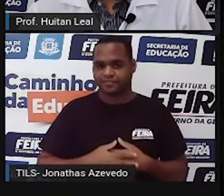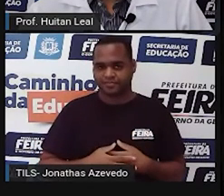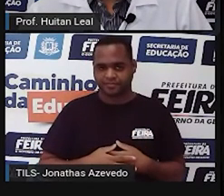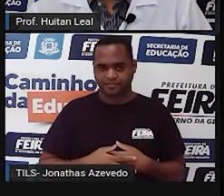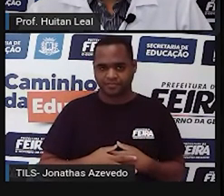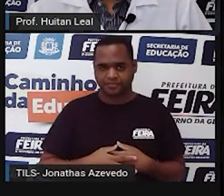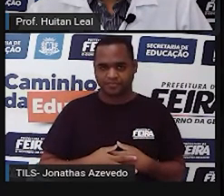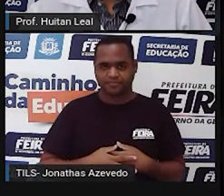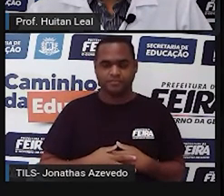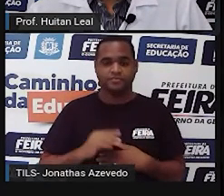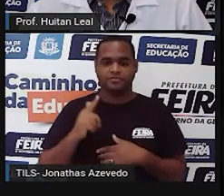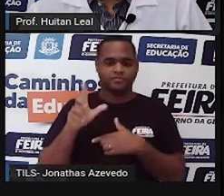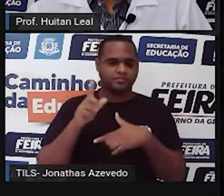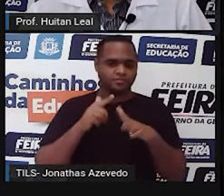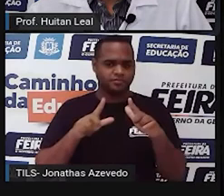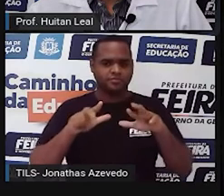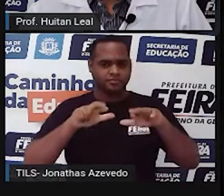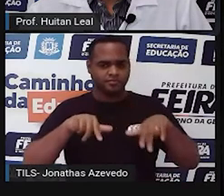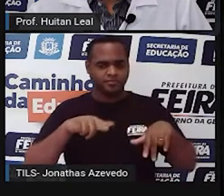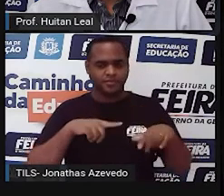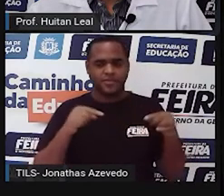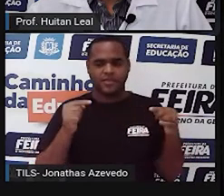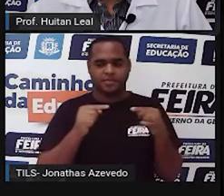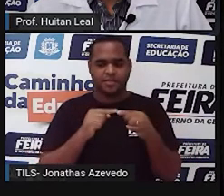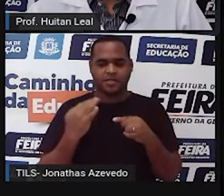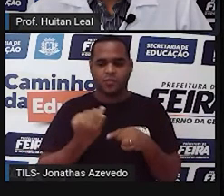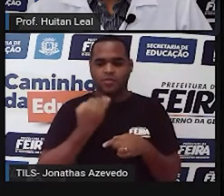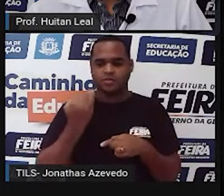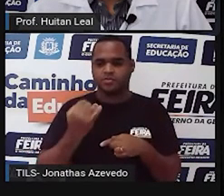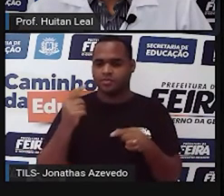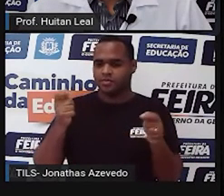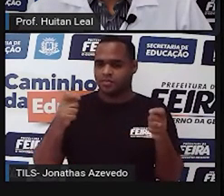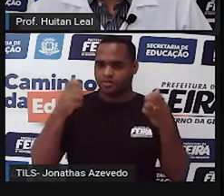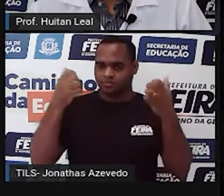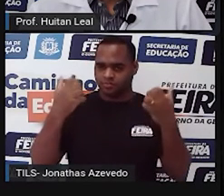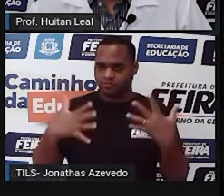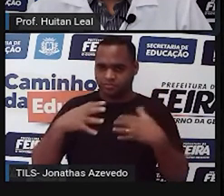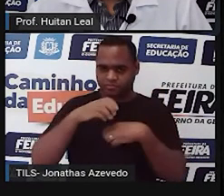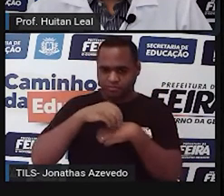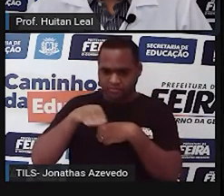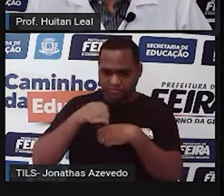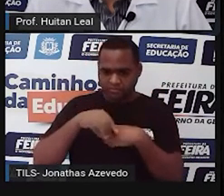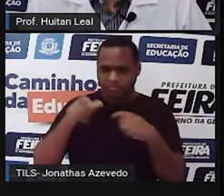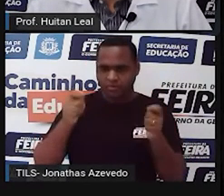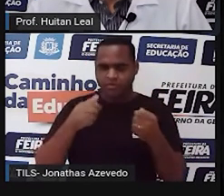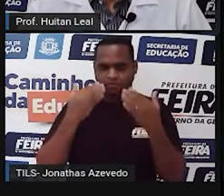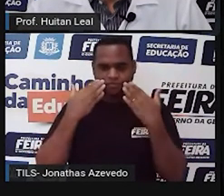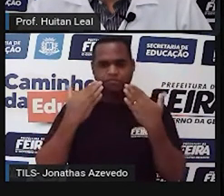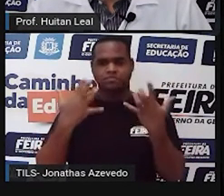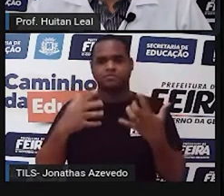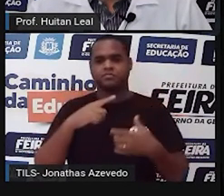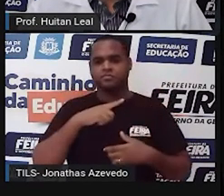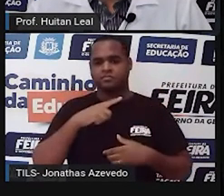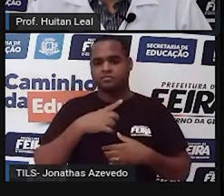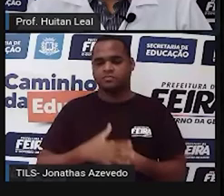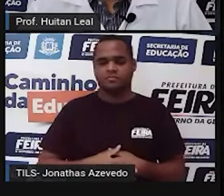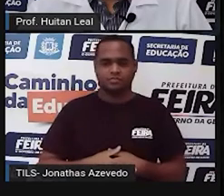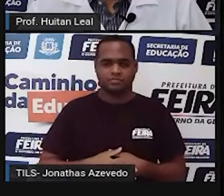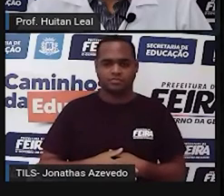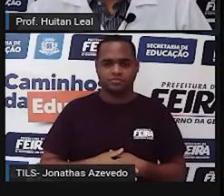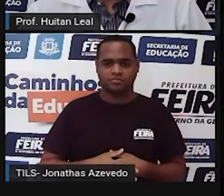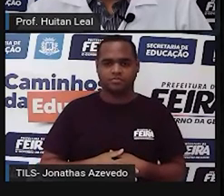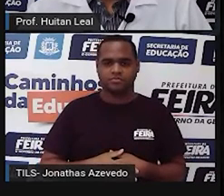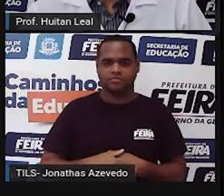Veja outros exemplos de sentidos que as preposições podem dar a expressões em que elas aparecem. Sentido de